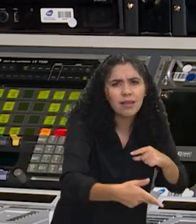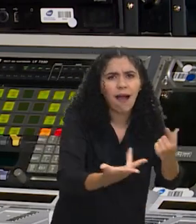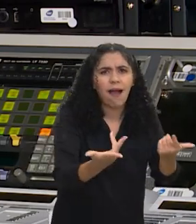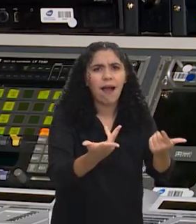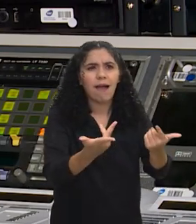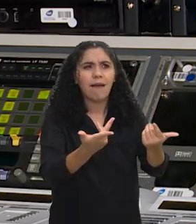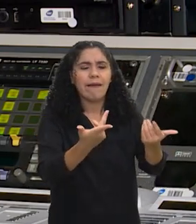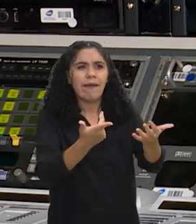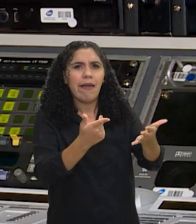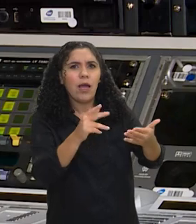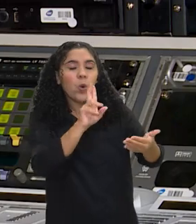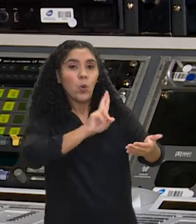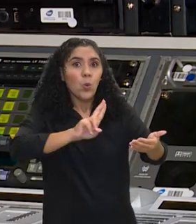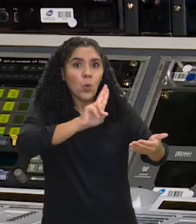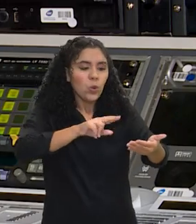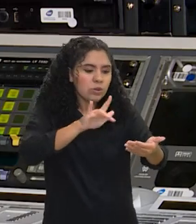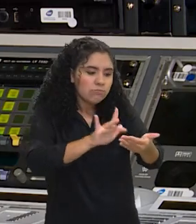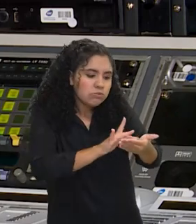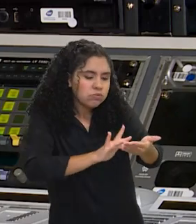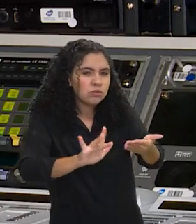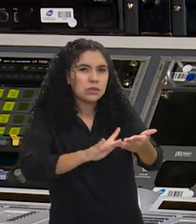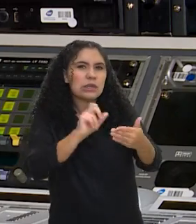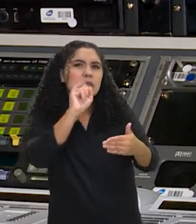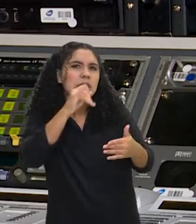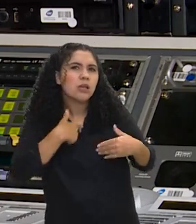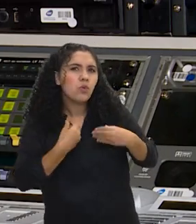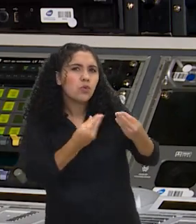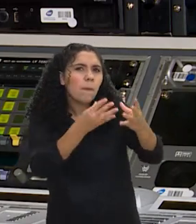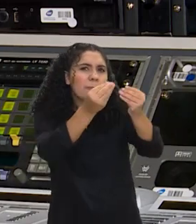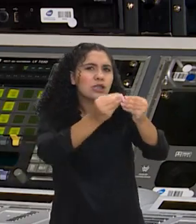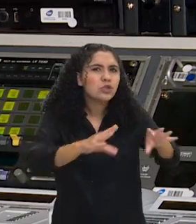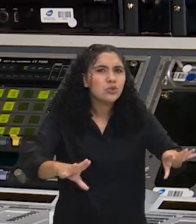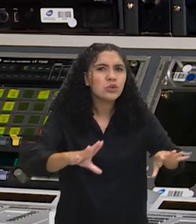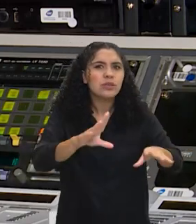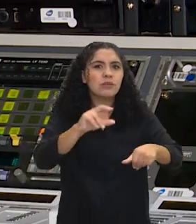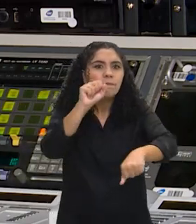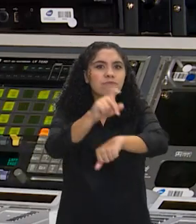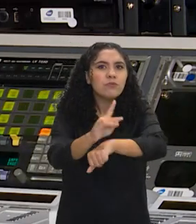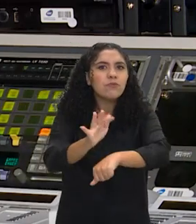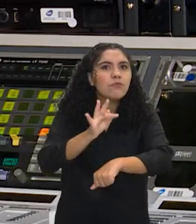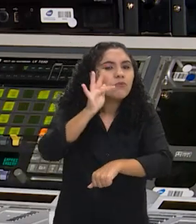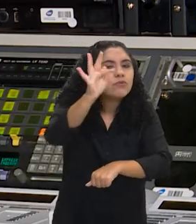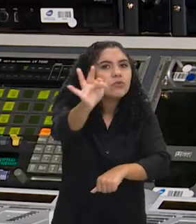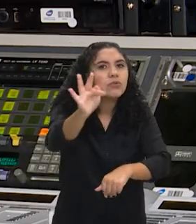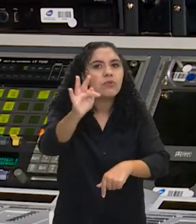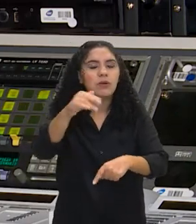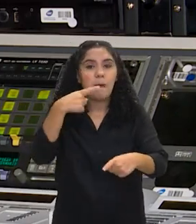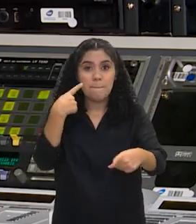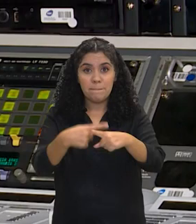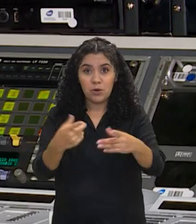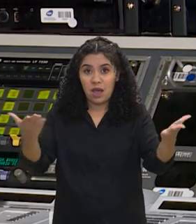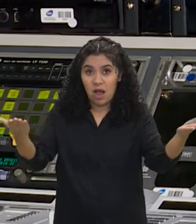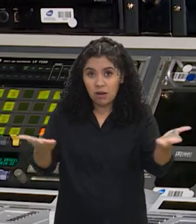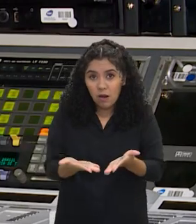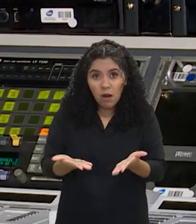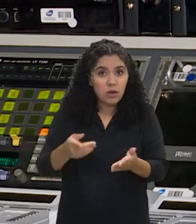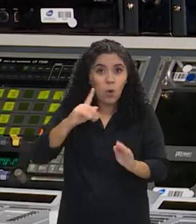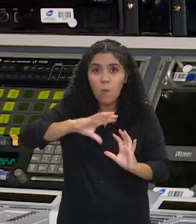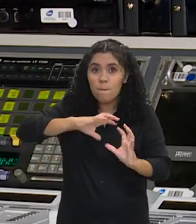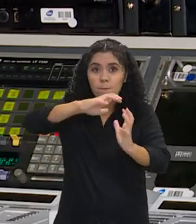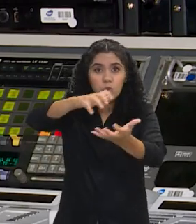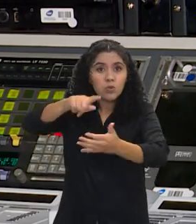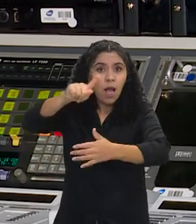Será que se eu cortar eu vou estar afetando a preparação dele para o mercado profissional? Porque isso também pesa. Como a gente está num ambiente